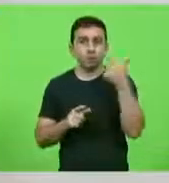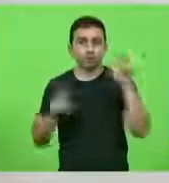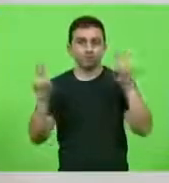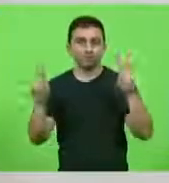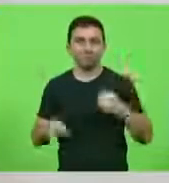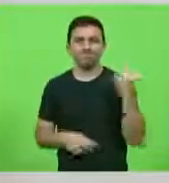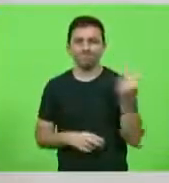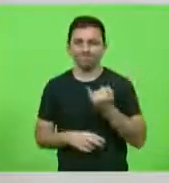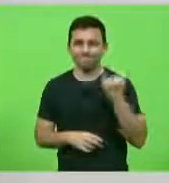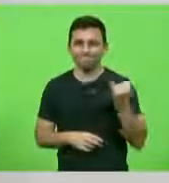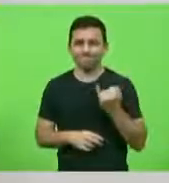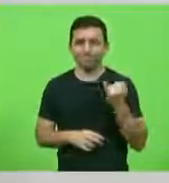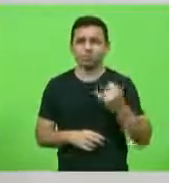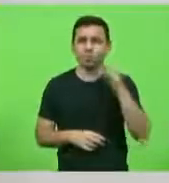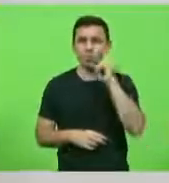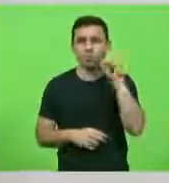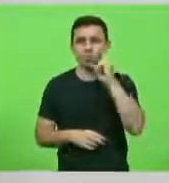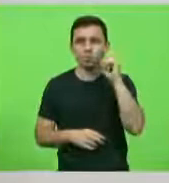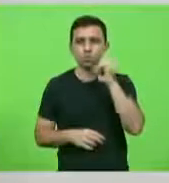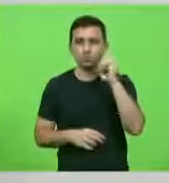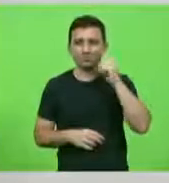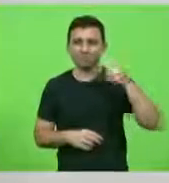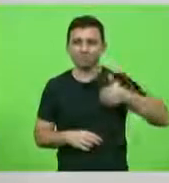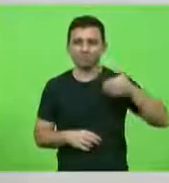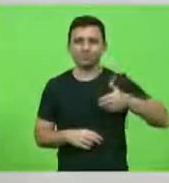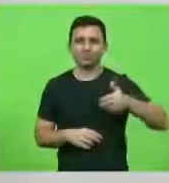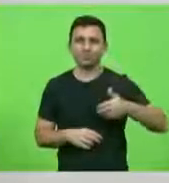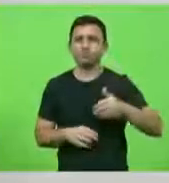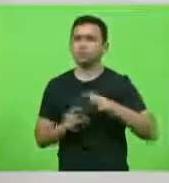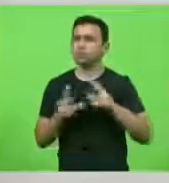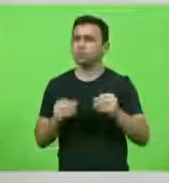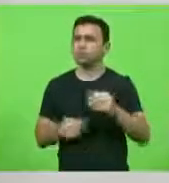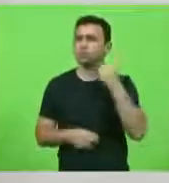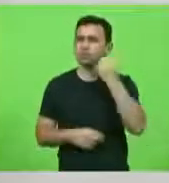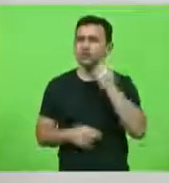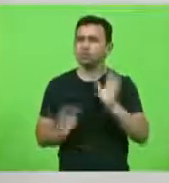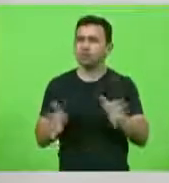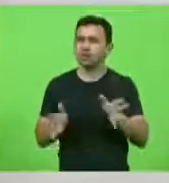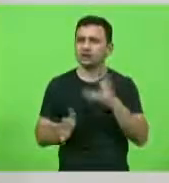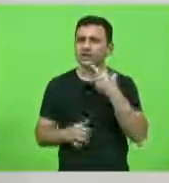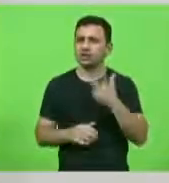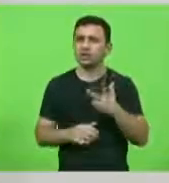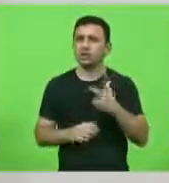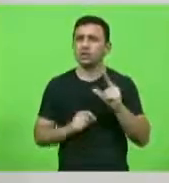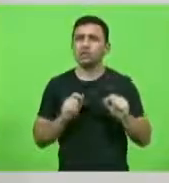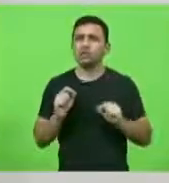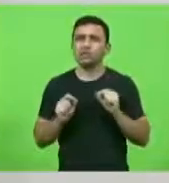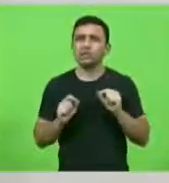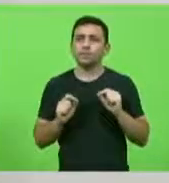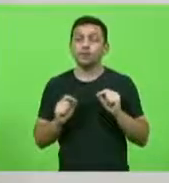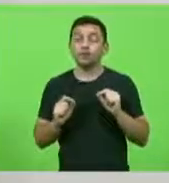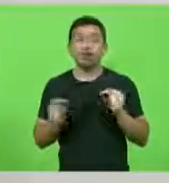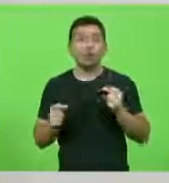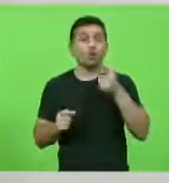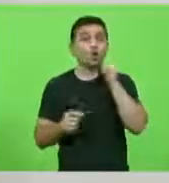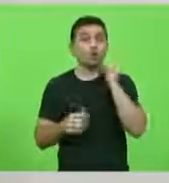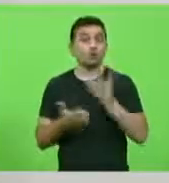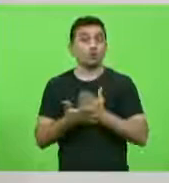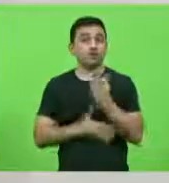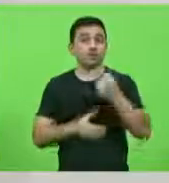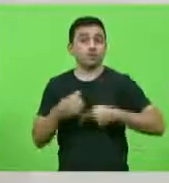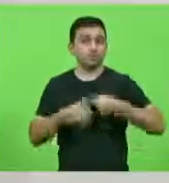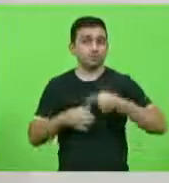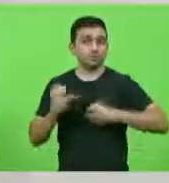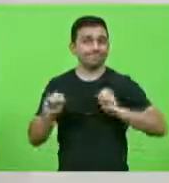tema diário, acredito que todos os deputados estão envolvidos com isso, nós aprovamos ontem na Comissão de